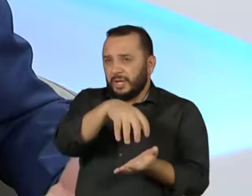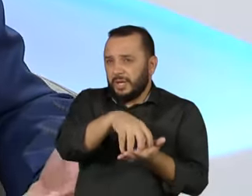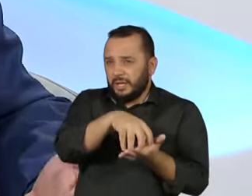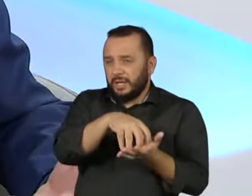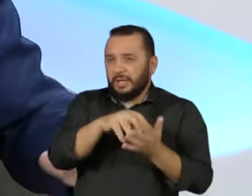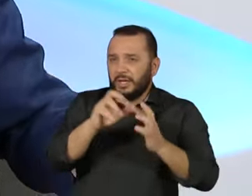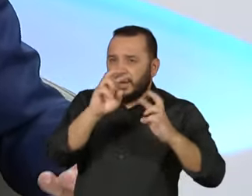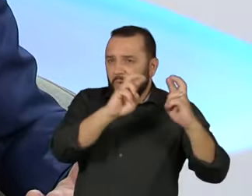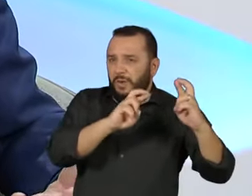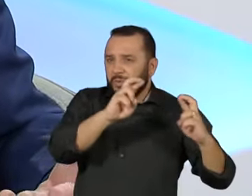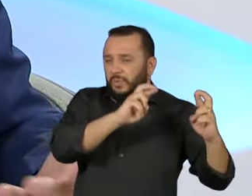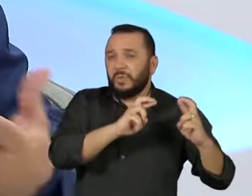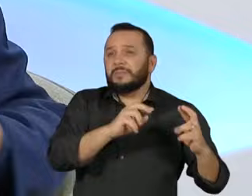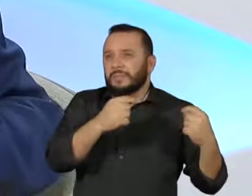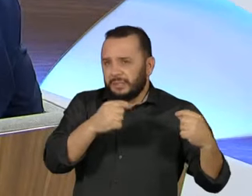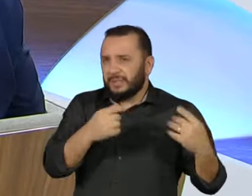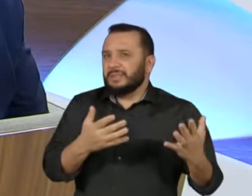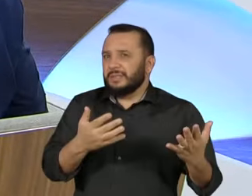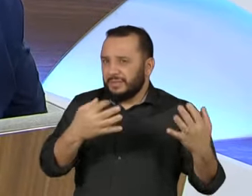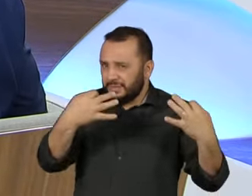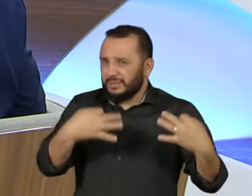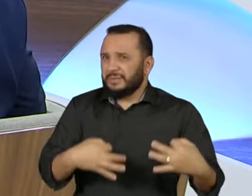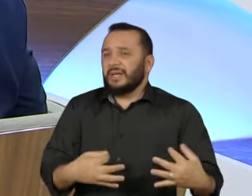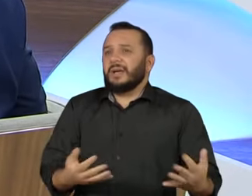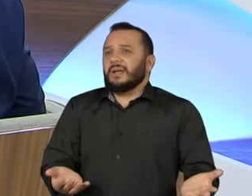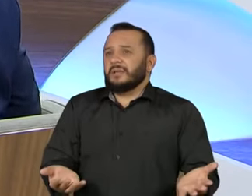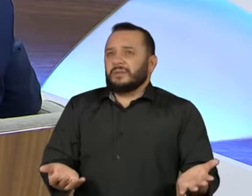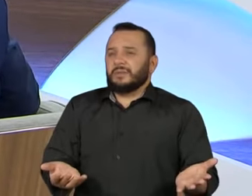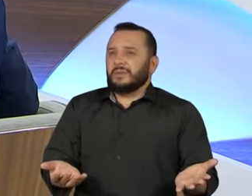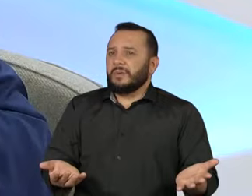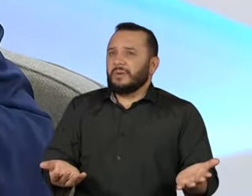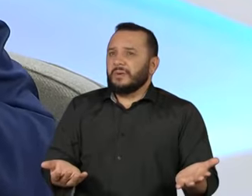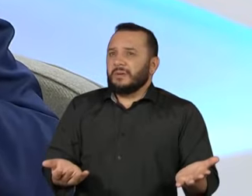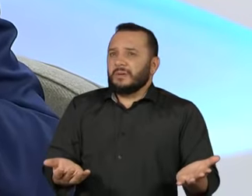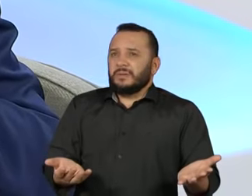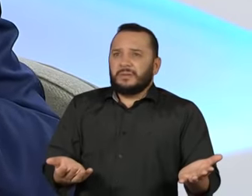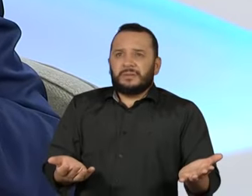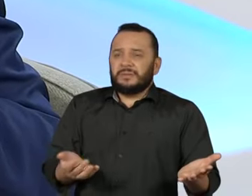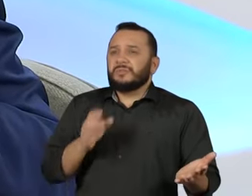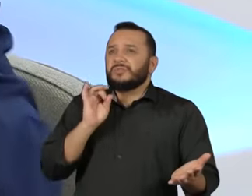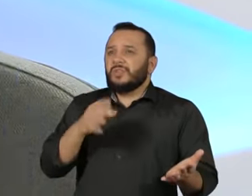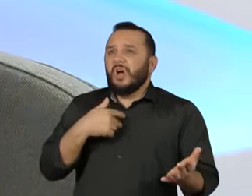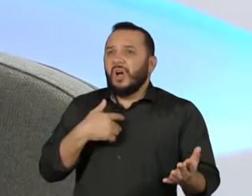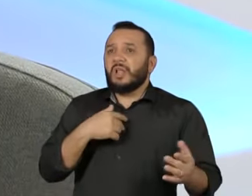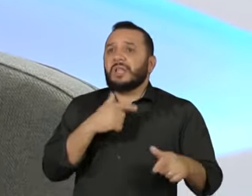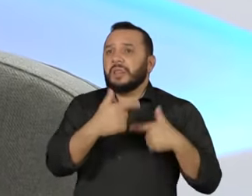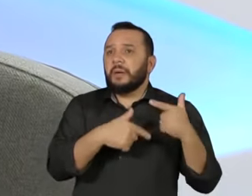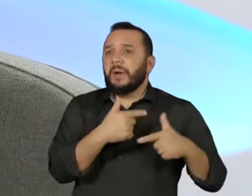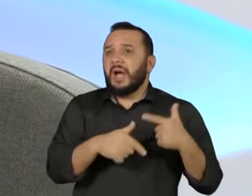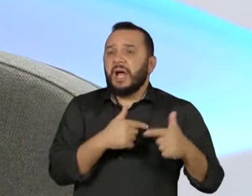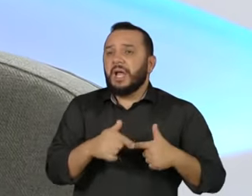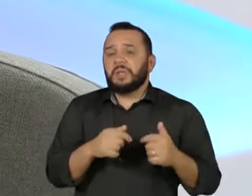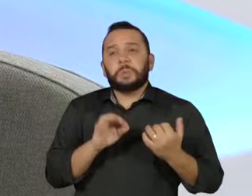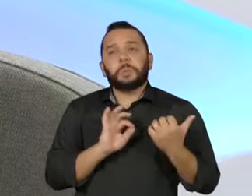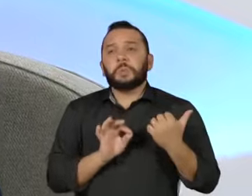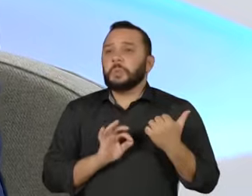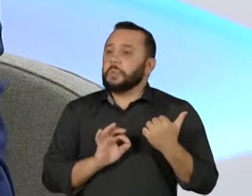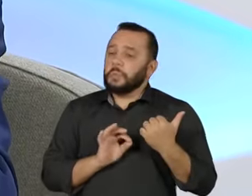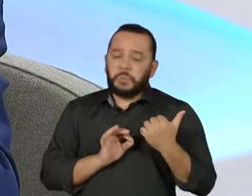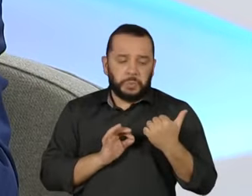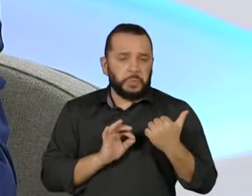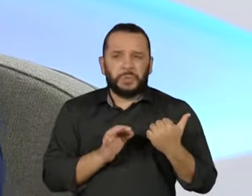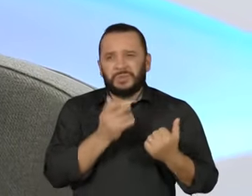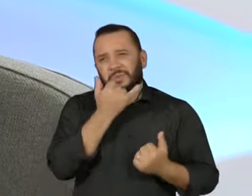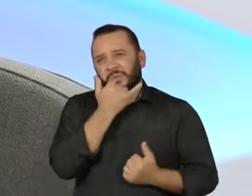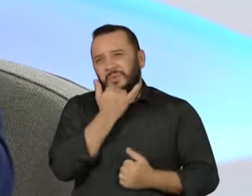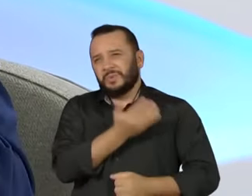que tentou disputar uma eleição e perdeu, sabe? Então, assim, esse programa está sendo colocado? Não está sendo.